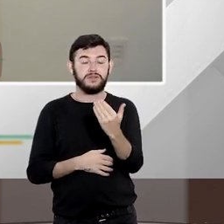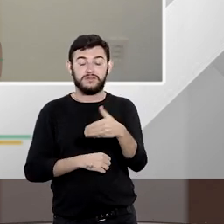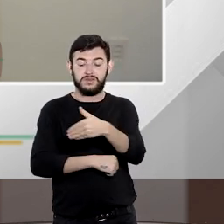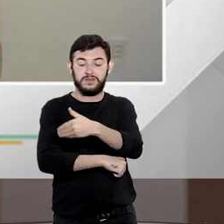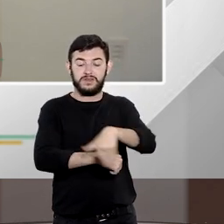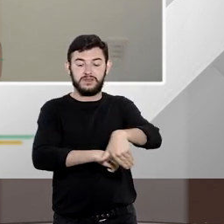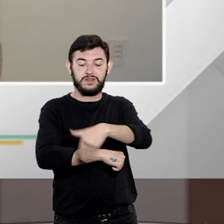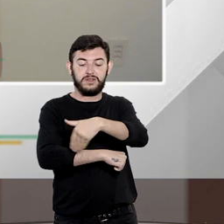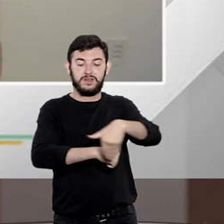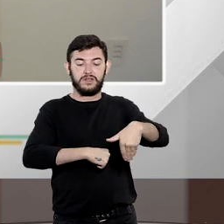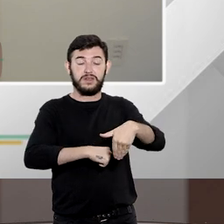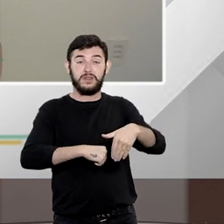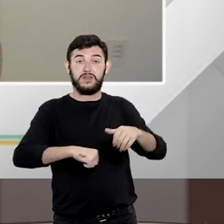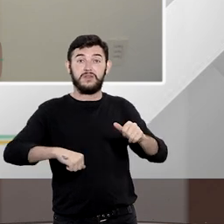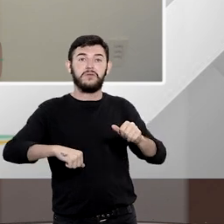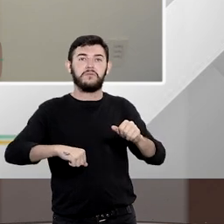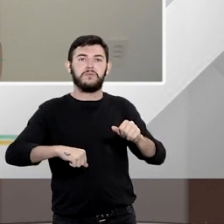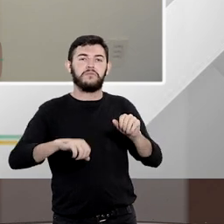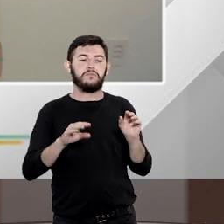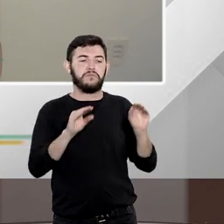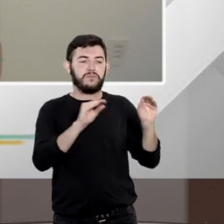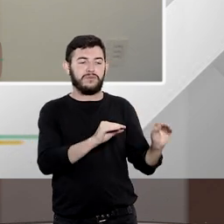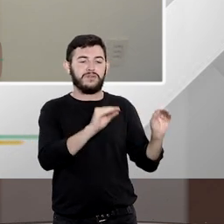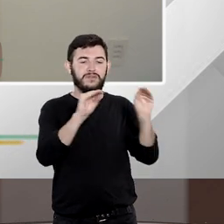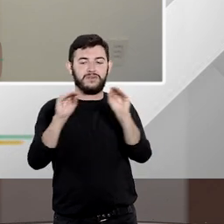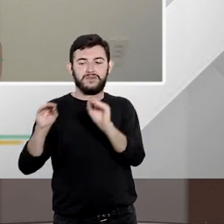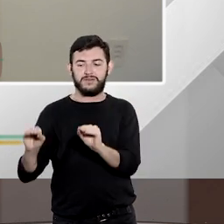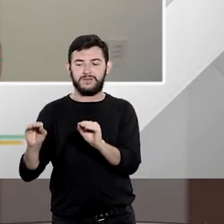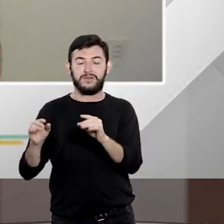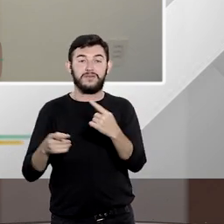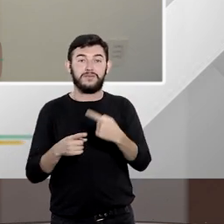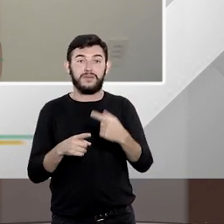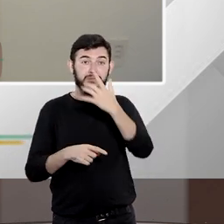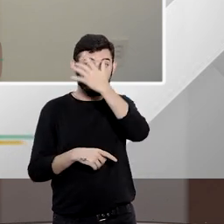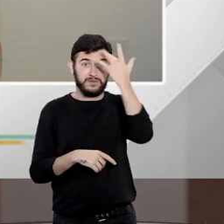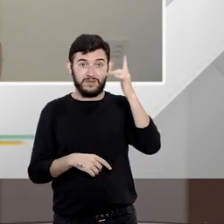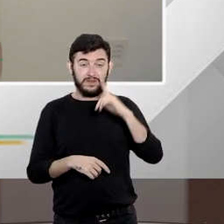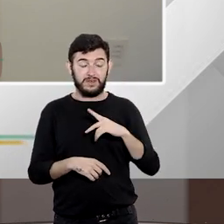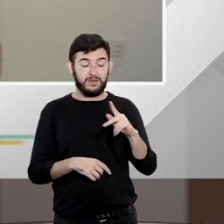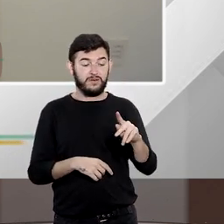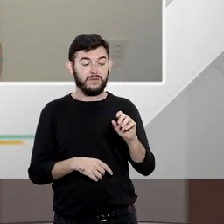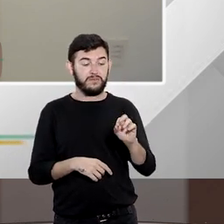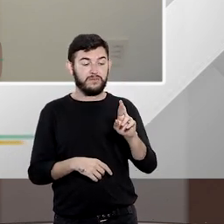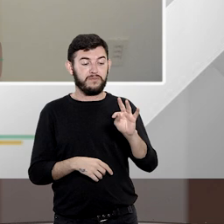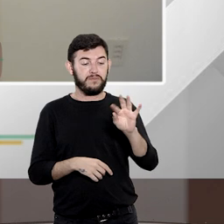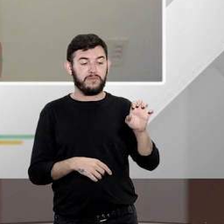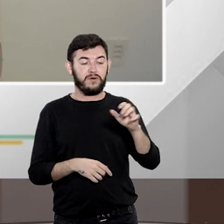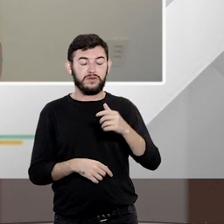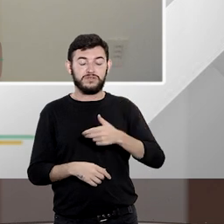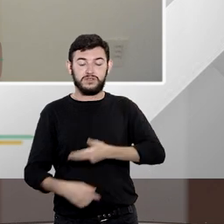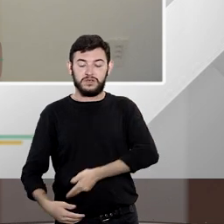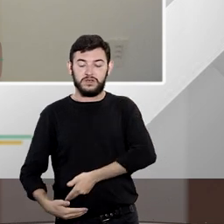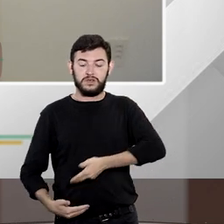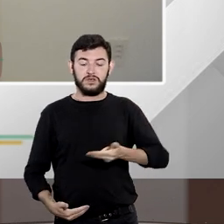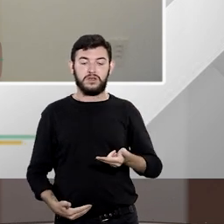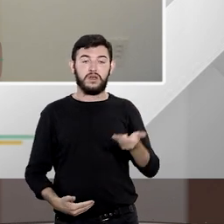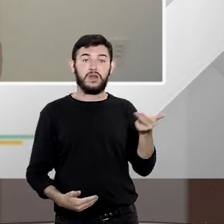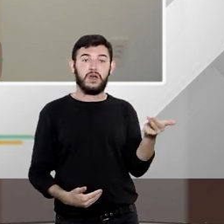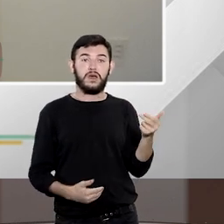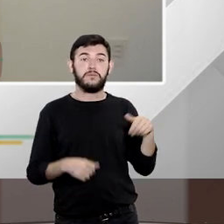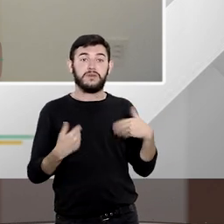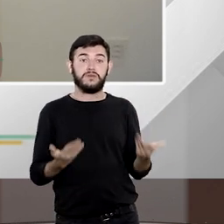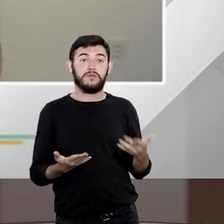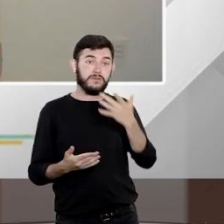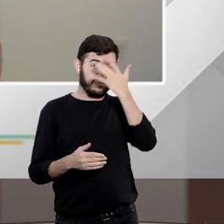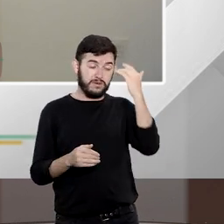a pessoa tinha porte de arma ele mudou o endereço e ele se mudou foi para um outro local de